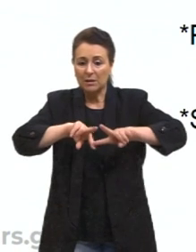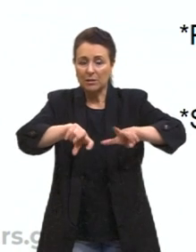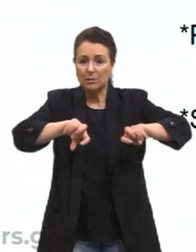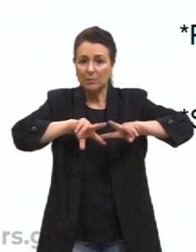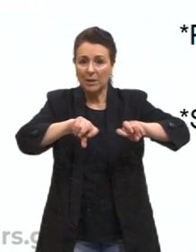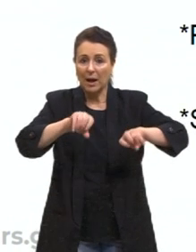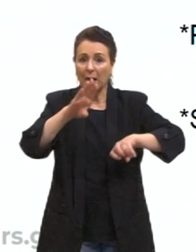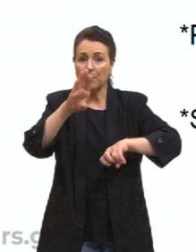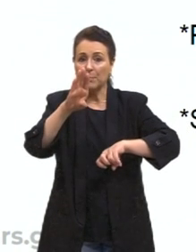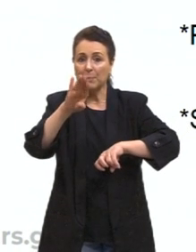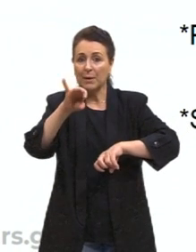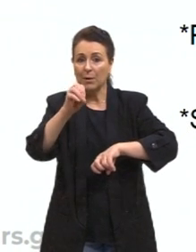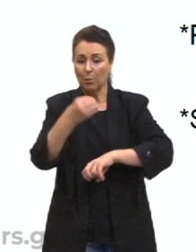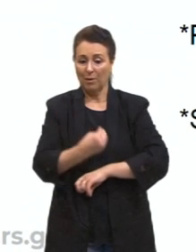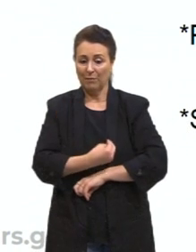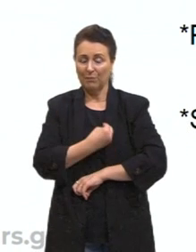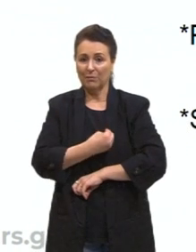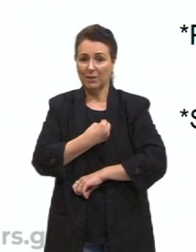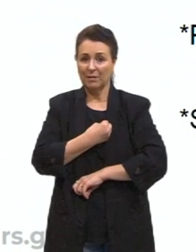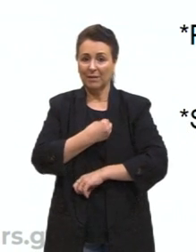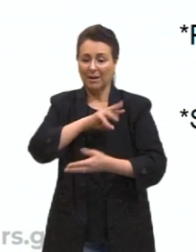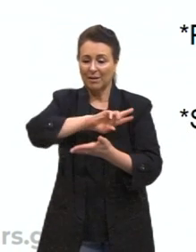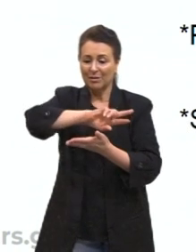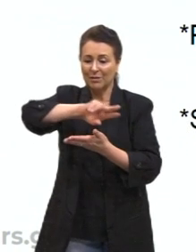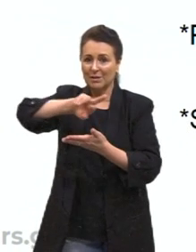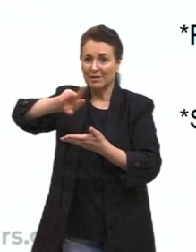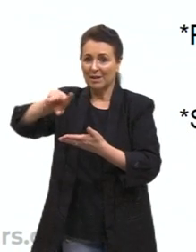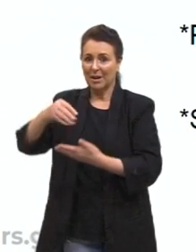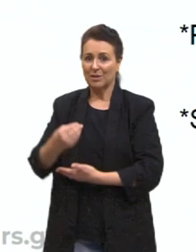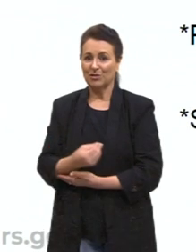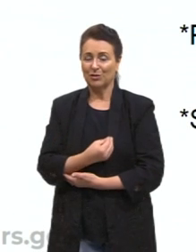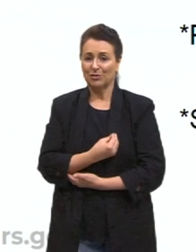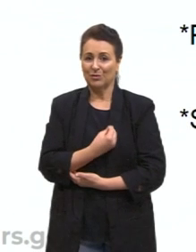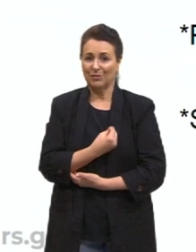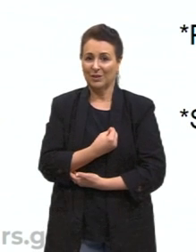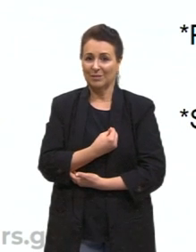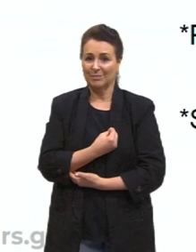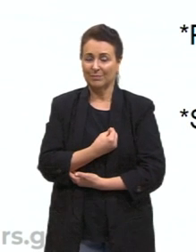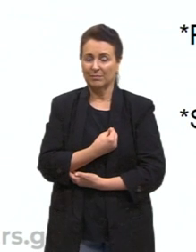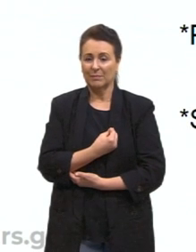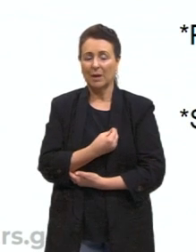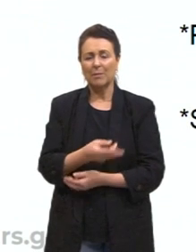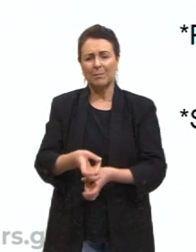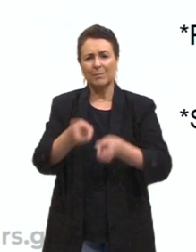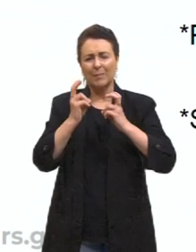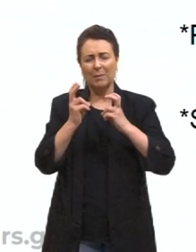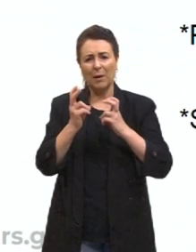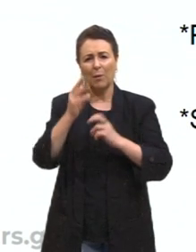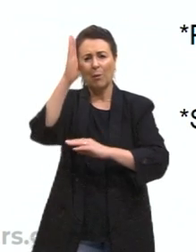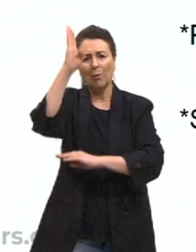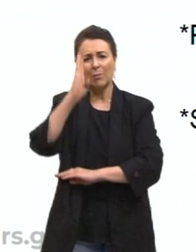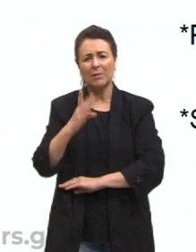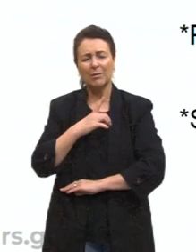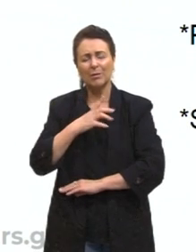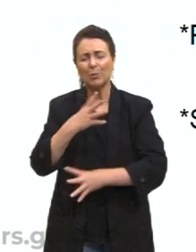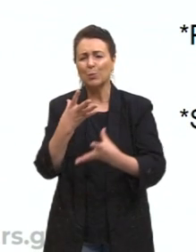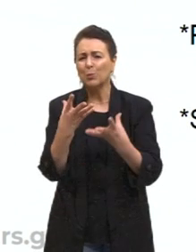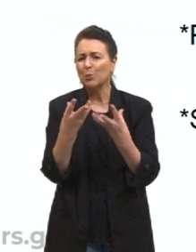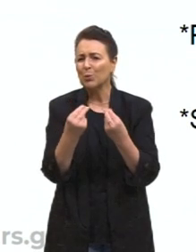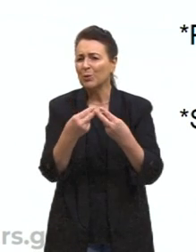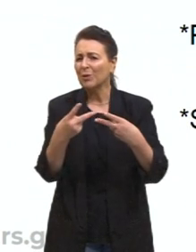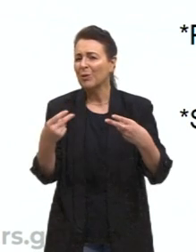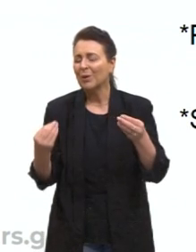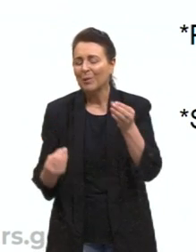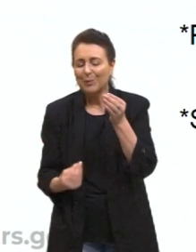biodiversidade. Então vejam só, quanta coisa o Brasil tem para produzir, para